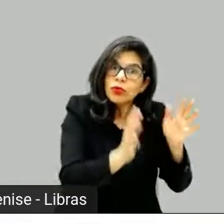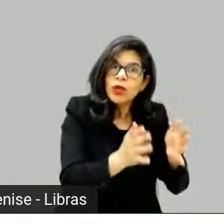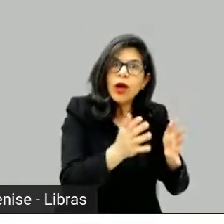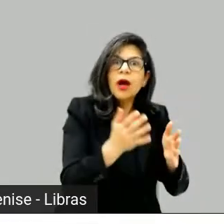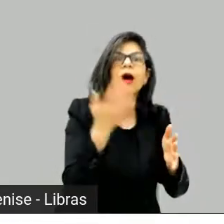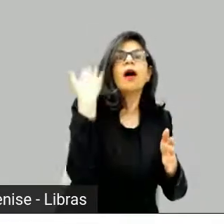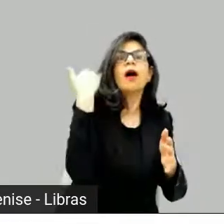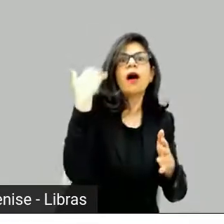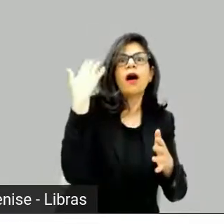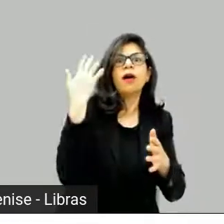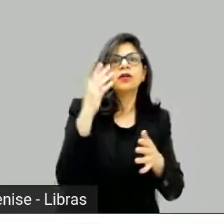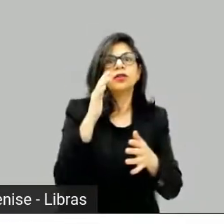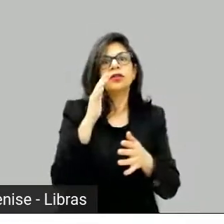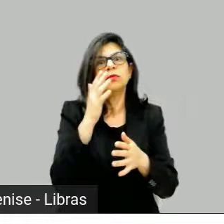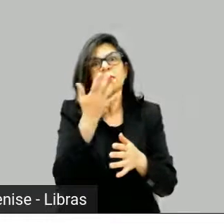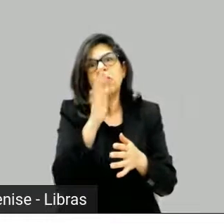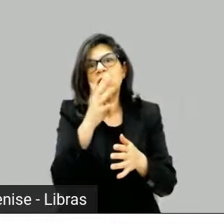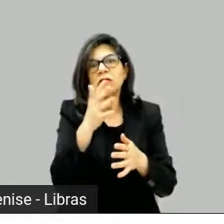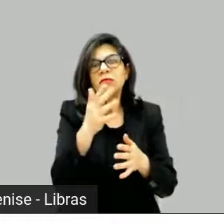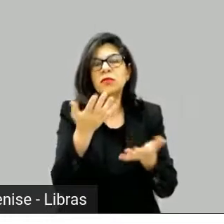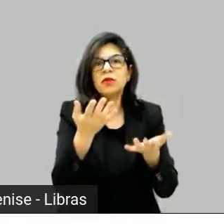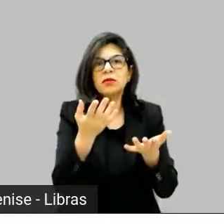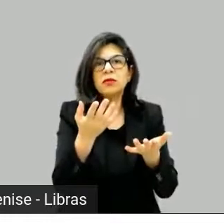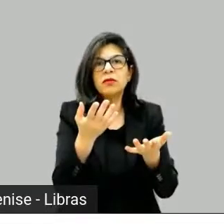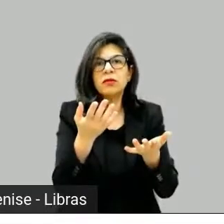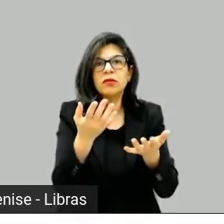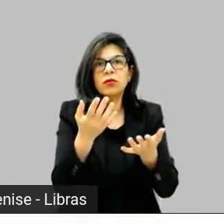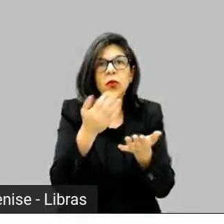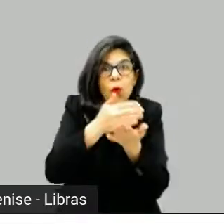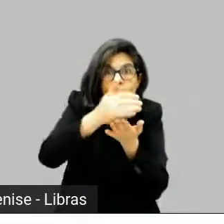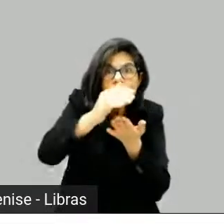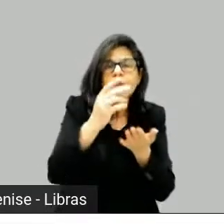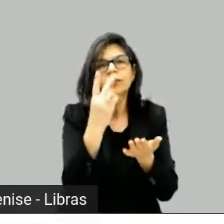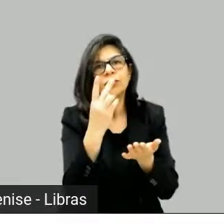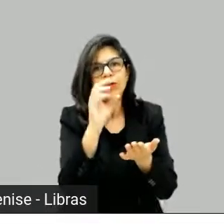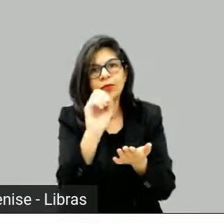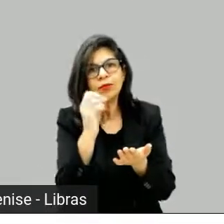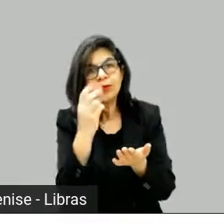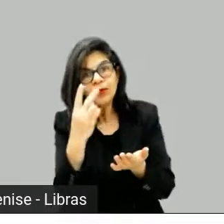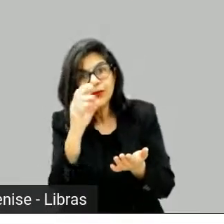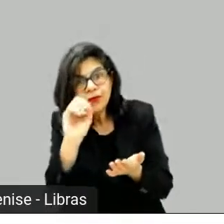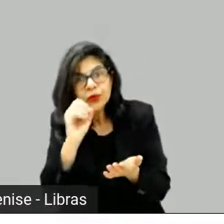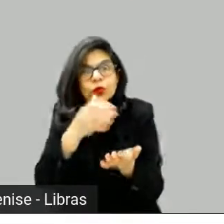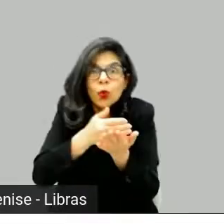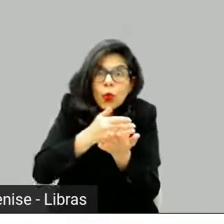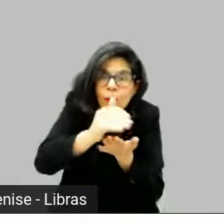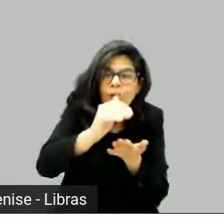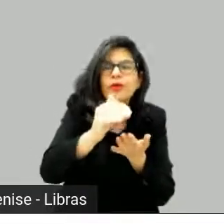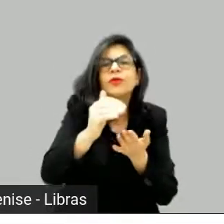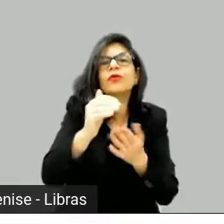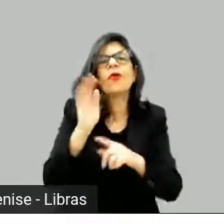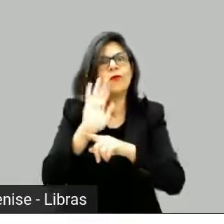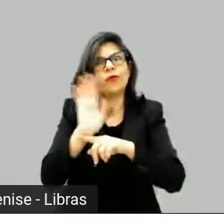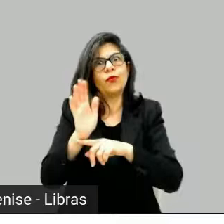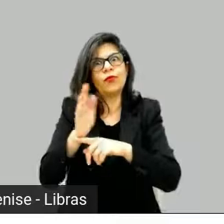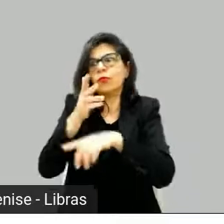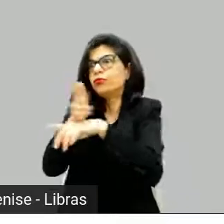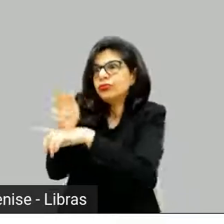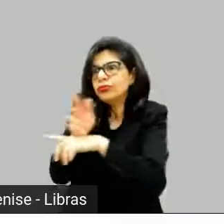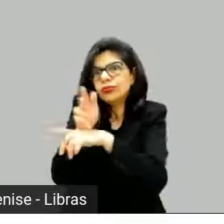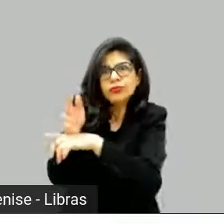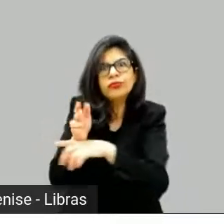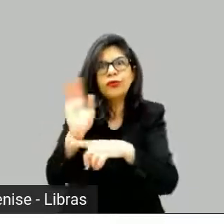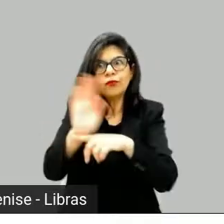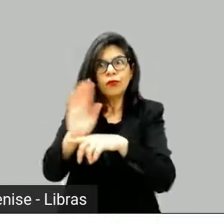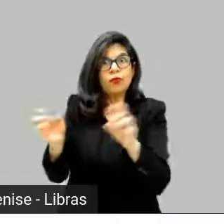terminou de filmar no início de 2020 já. Foi uma sorte, podia não ter filmado. Sim, exato.